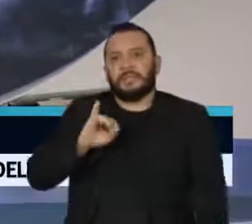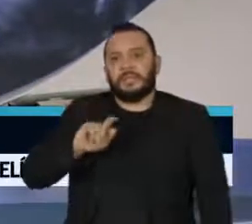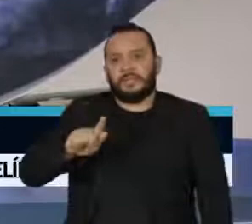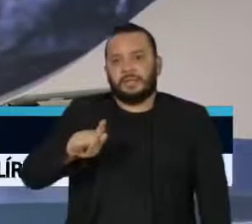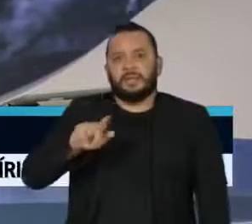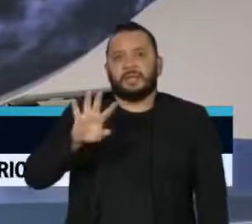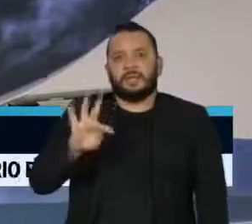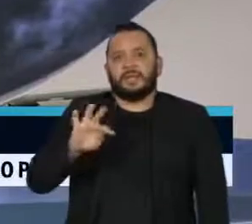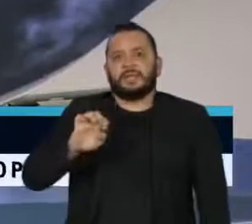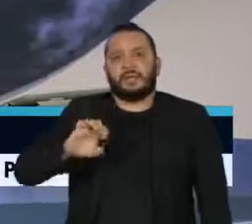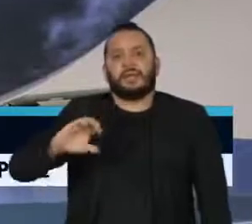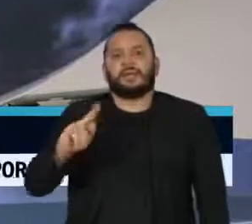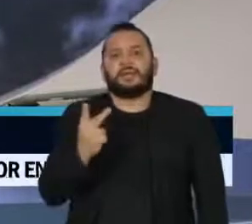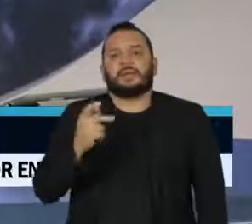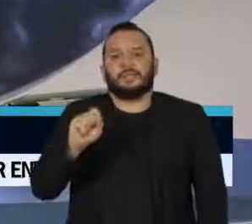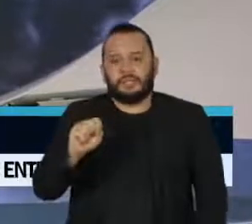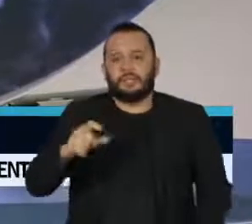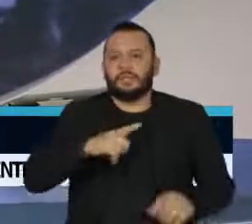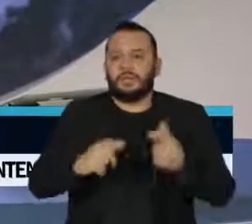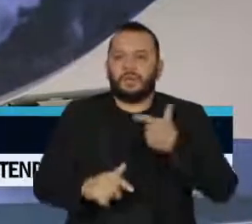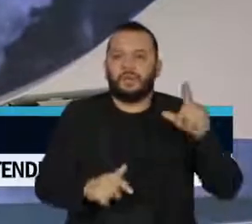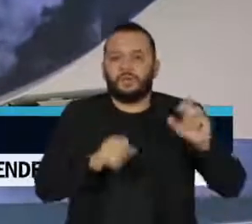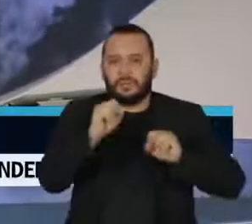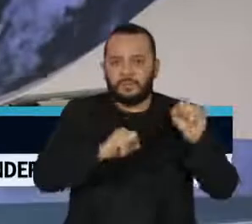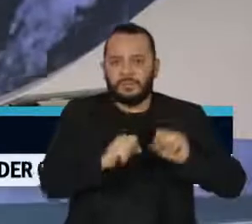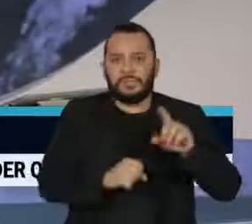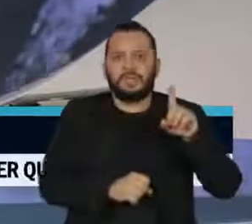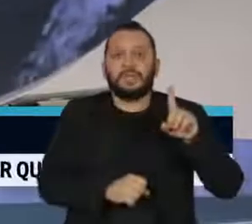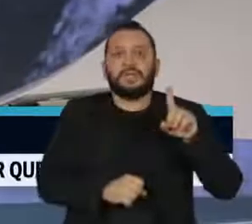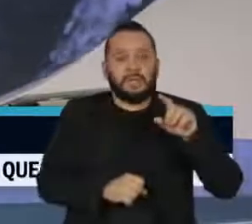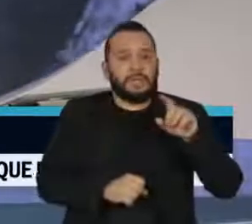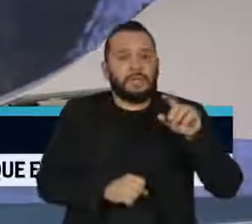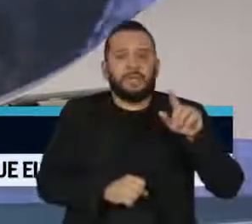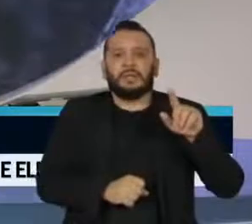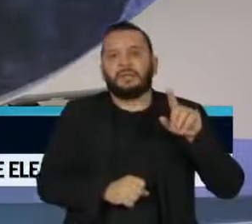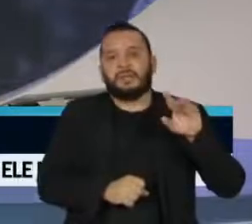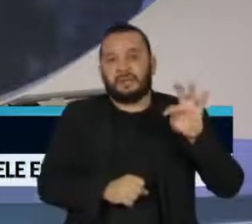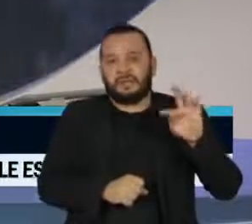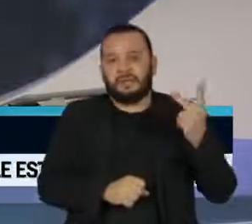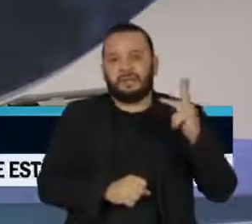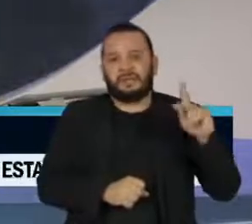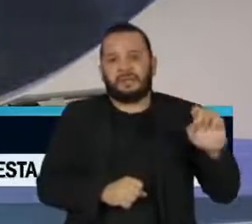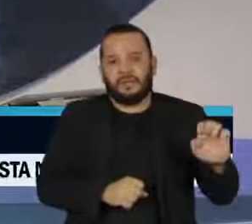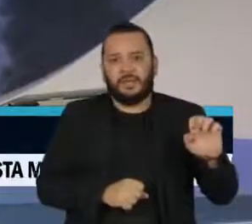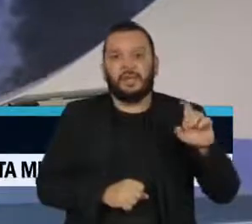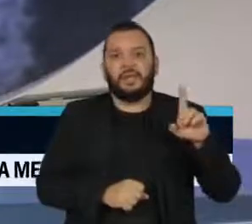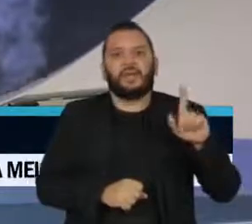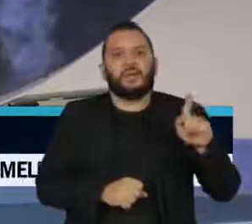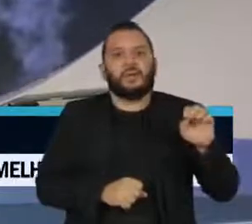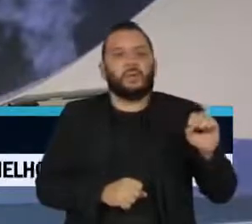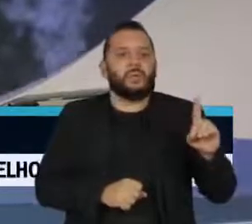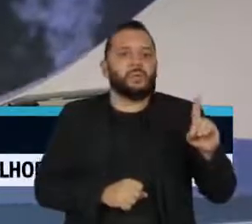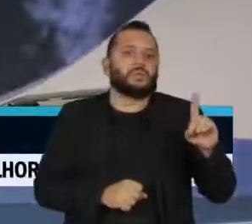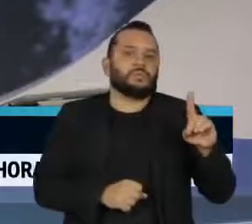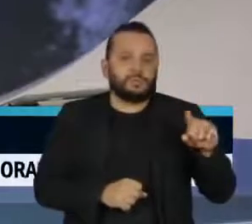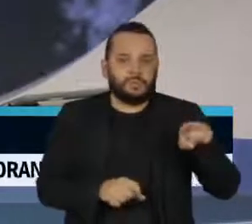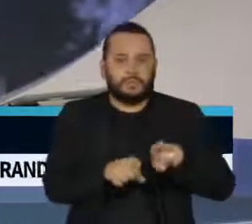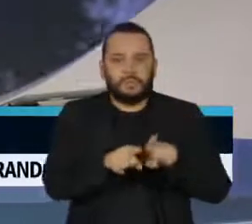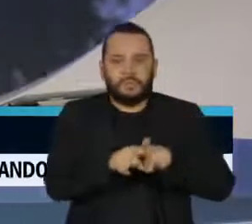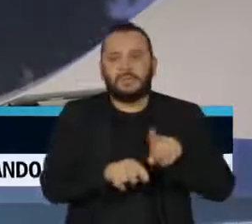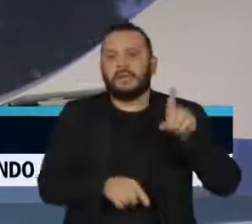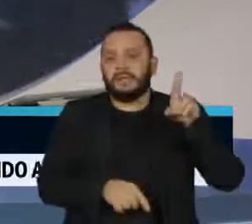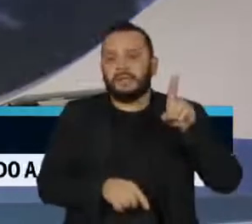circuito. Uma delas é a D-Gold, DTVM, que segundo a reportagem, compra ouro de procedência ilegal.